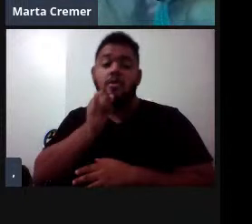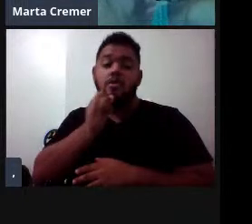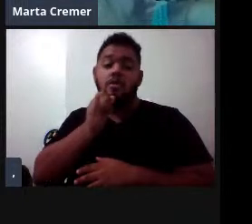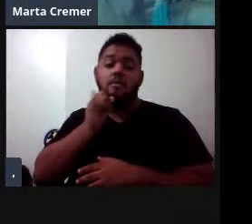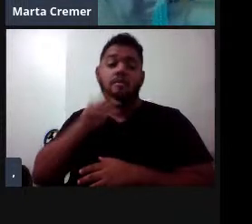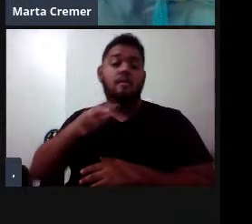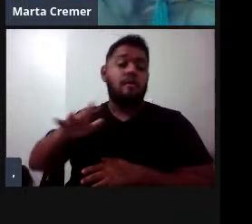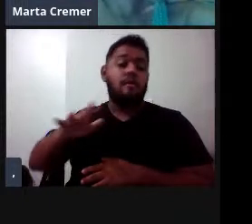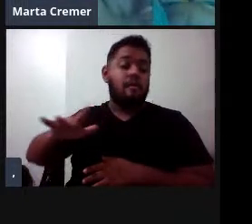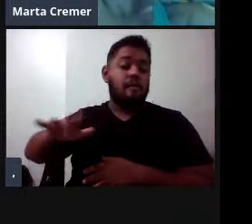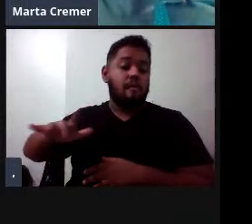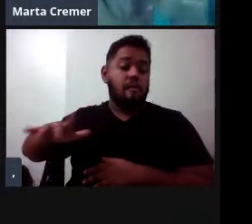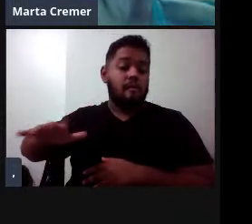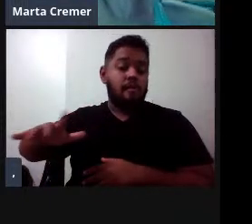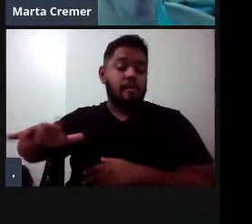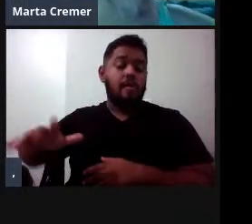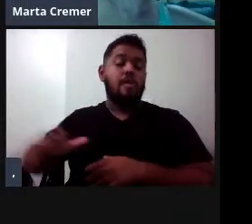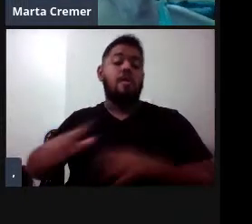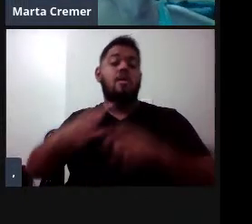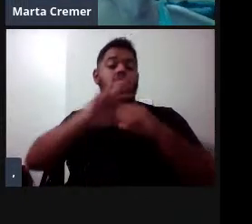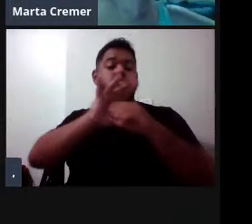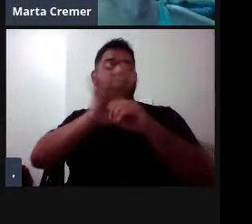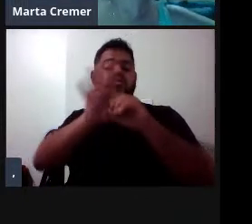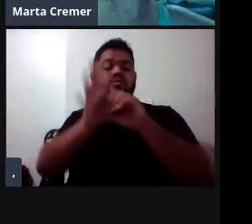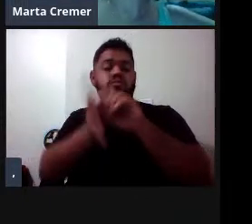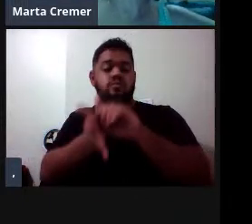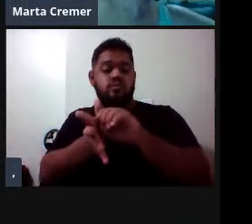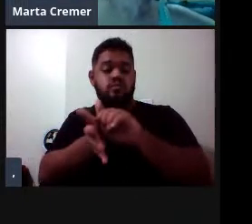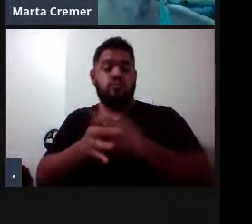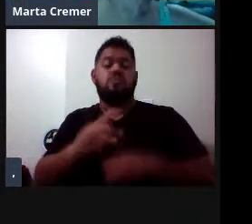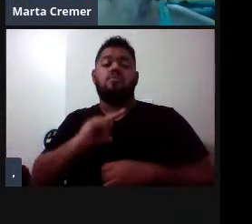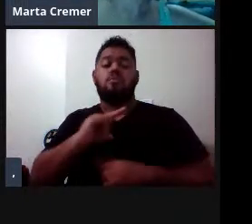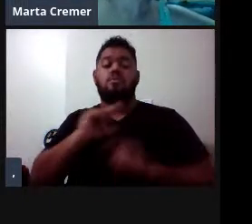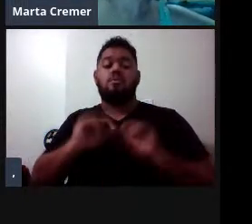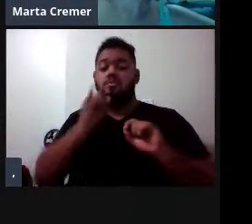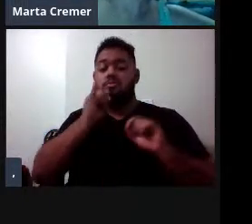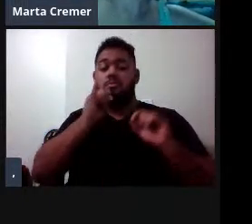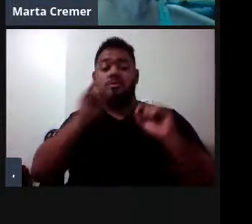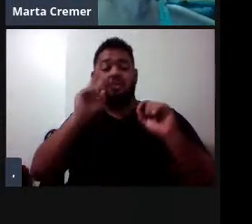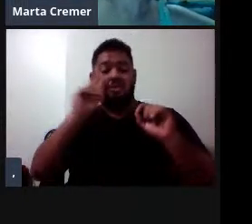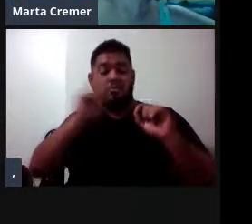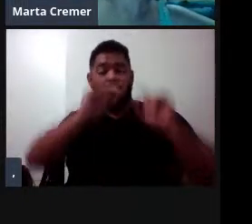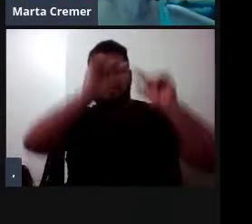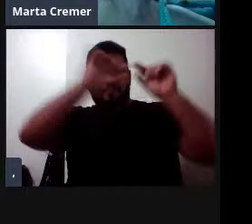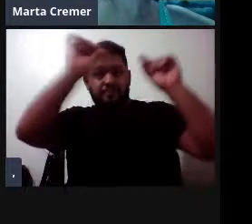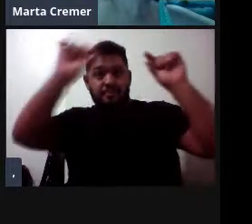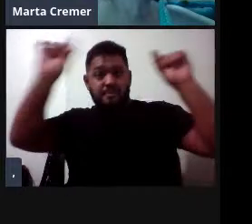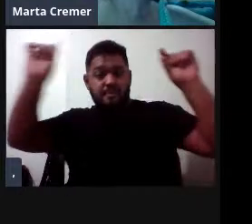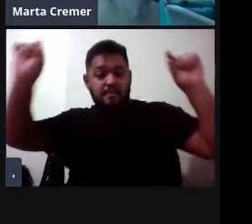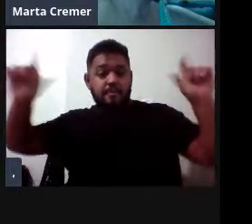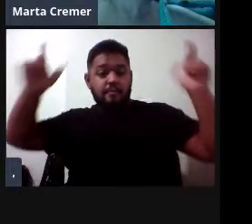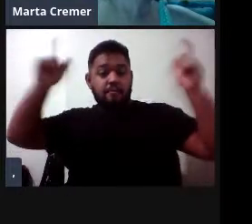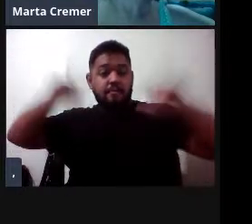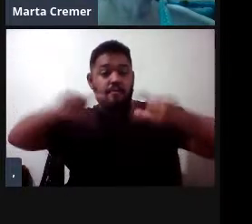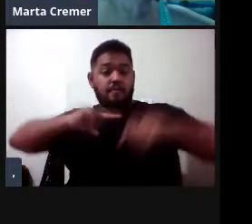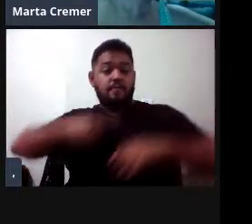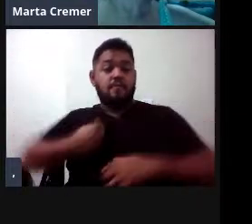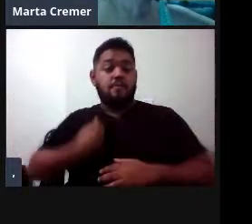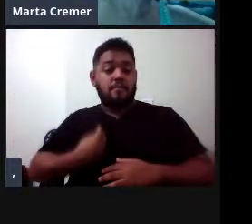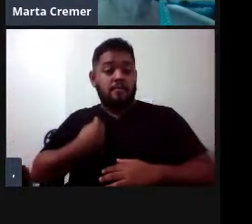oriços, enfim, né, então a gente tem aqui a distribuição original, né, delas, e aqui a distribuição,